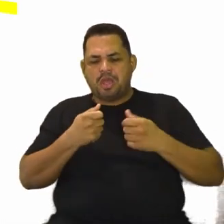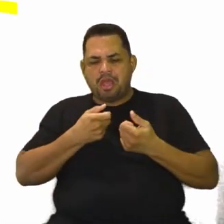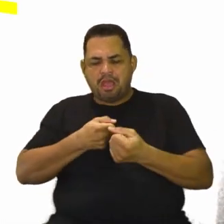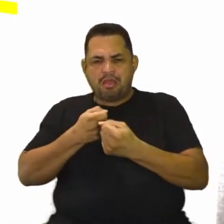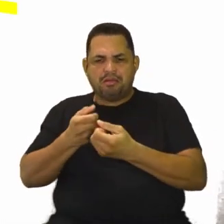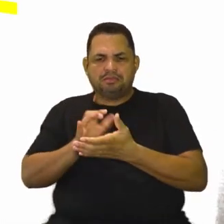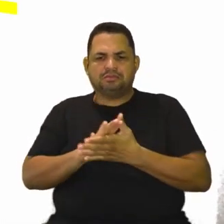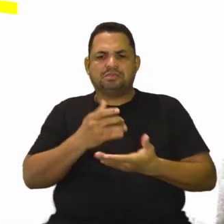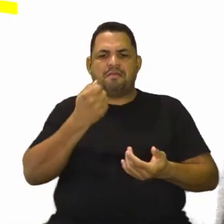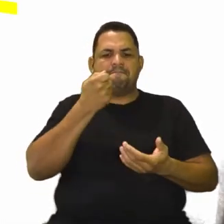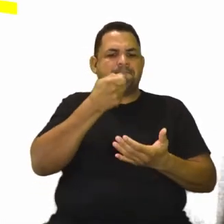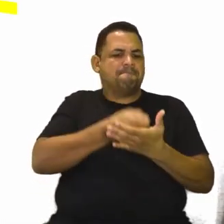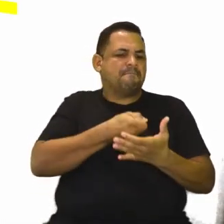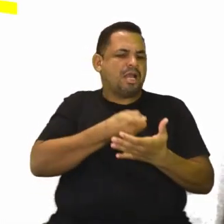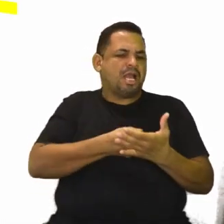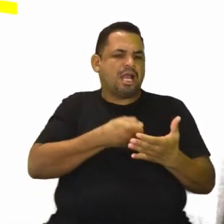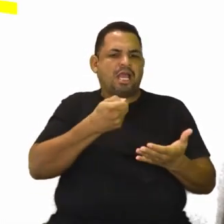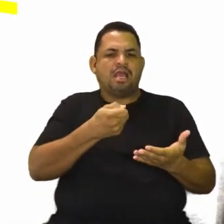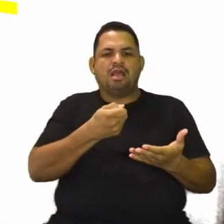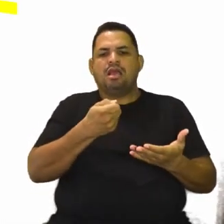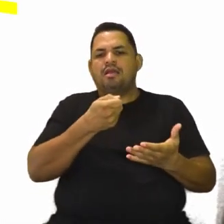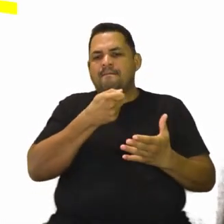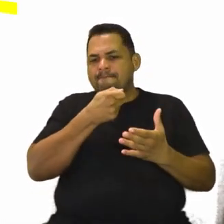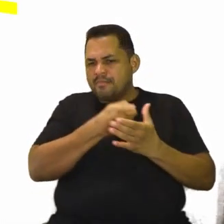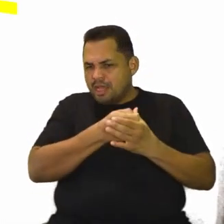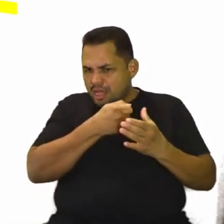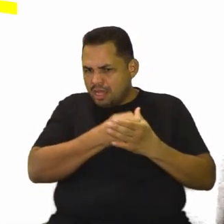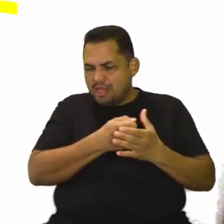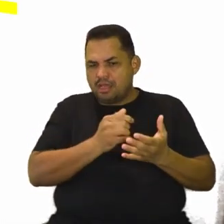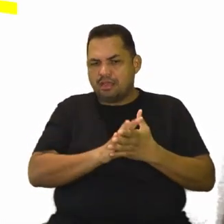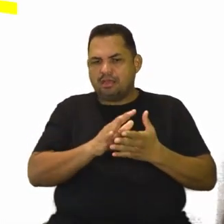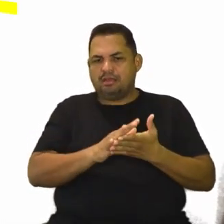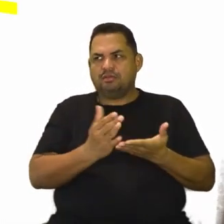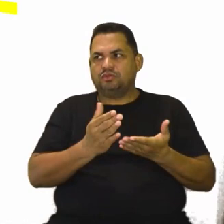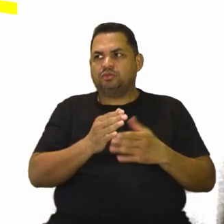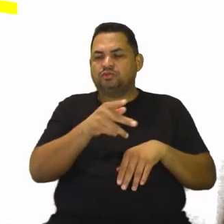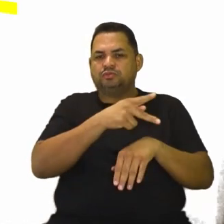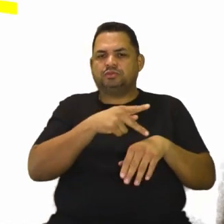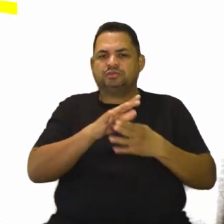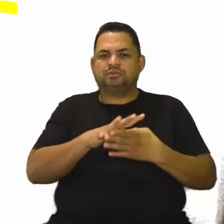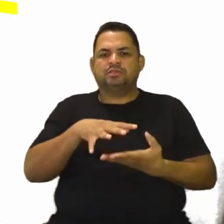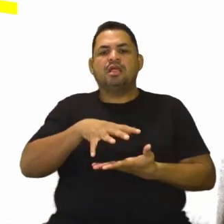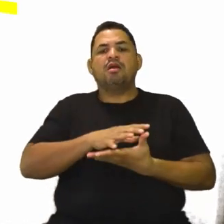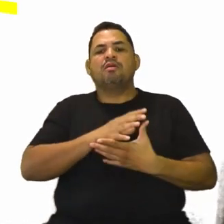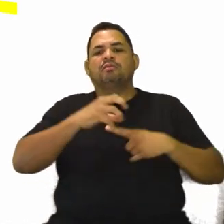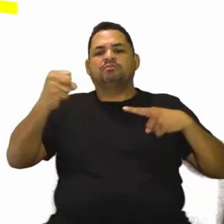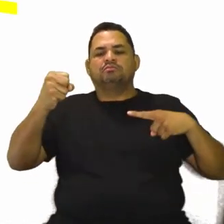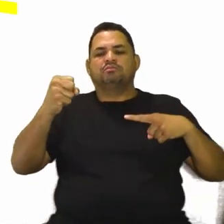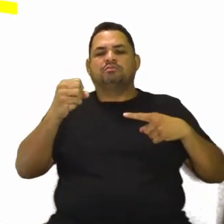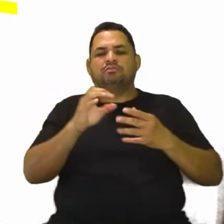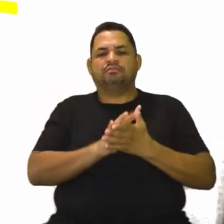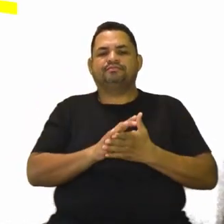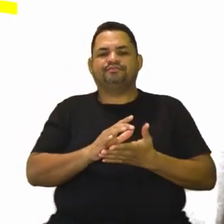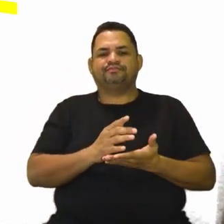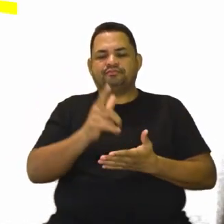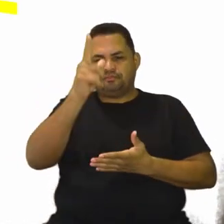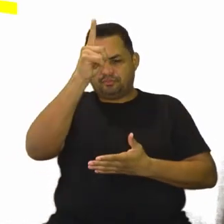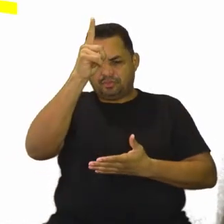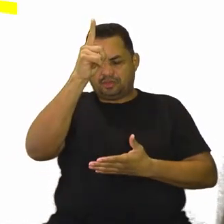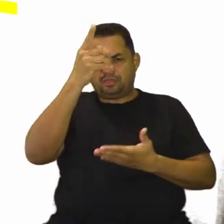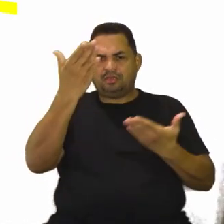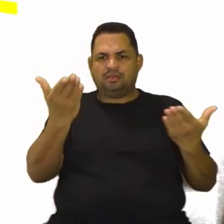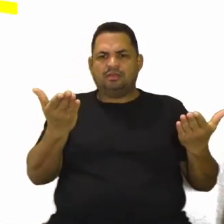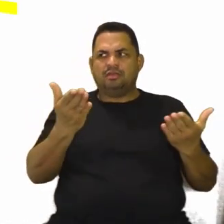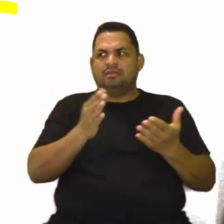ficou com dívida com os países vencedores, foi cruel. É por isso que os alemães vão ficar um terreno